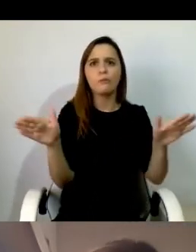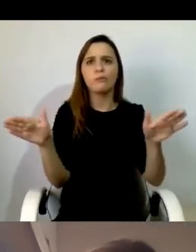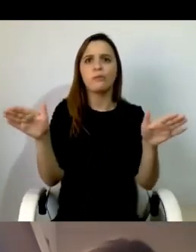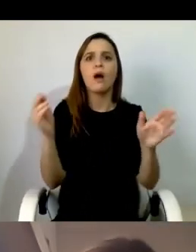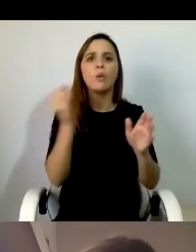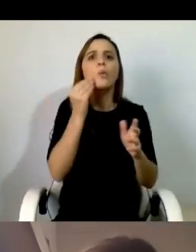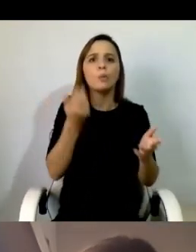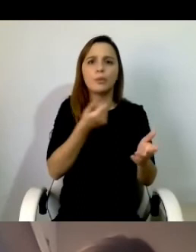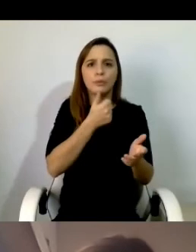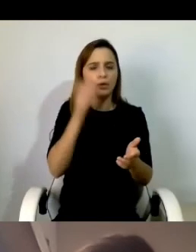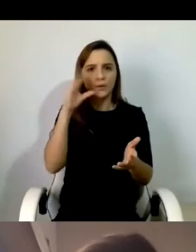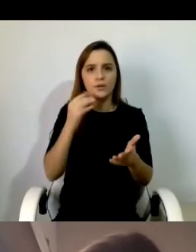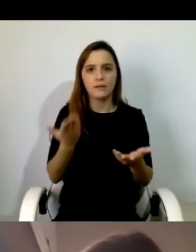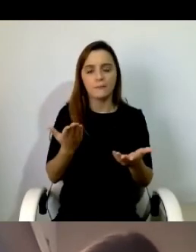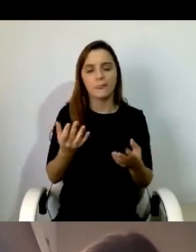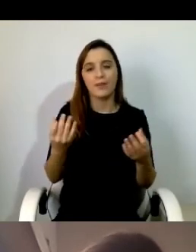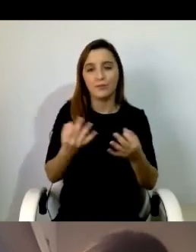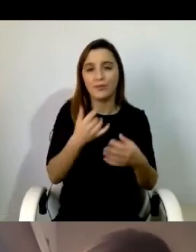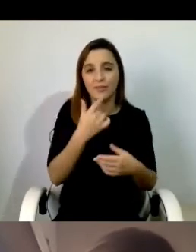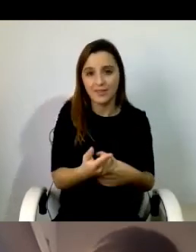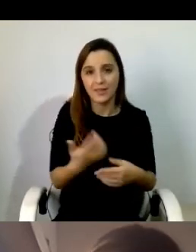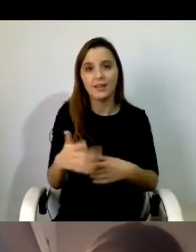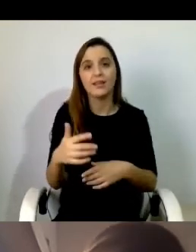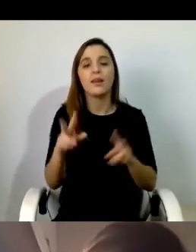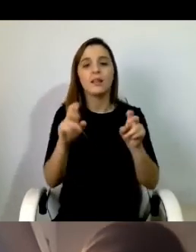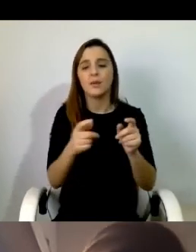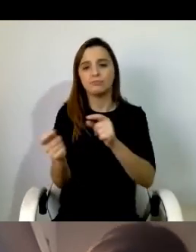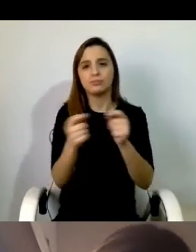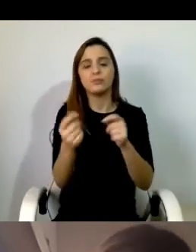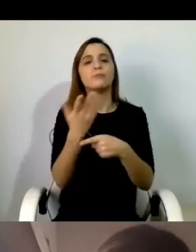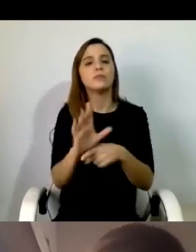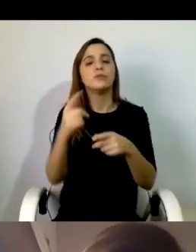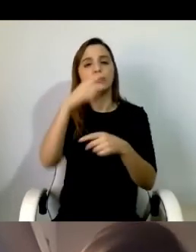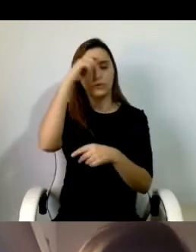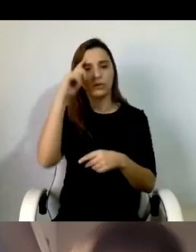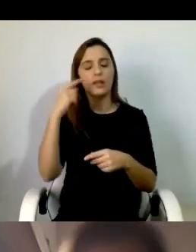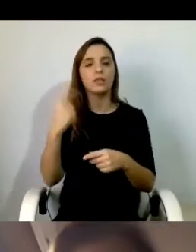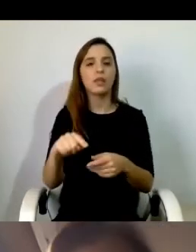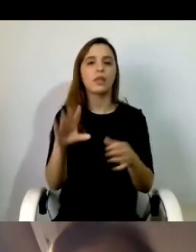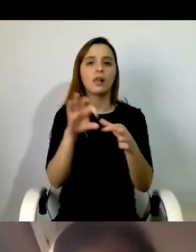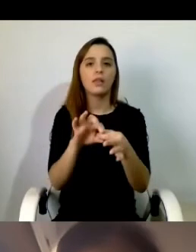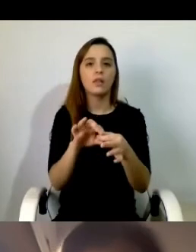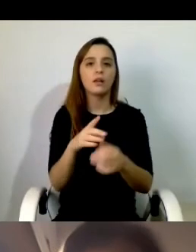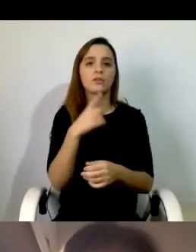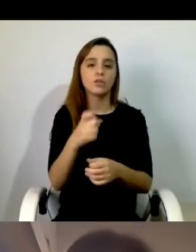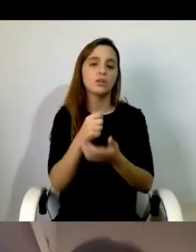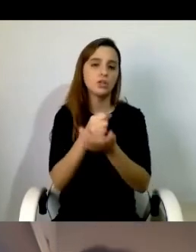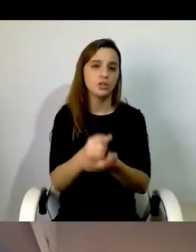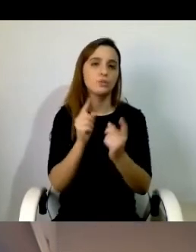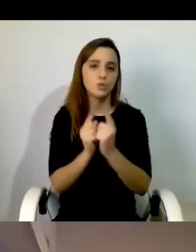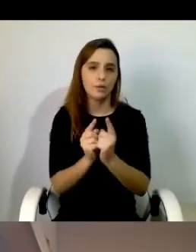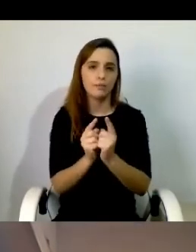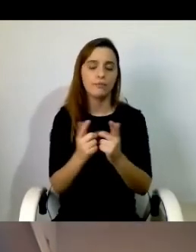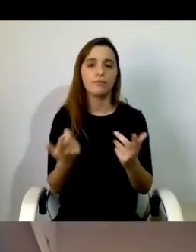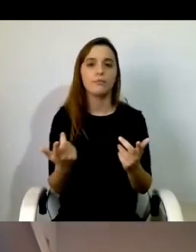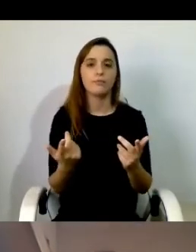em que se discutam entre tantas outras questões por exemplo as dificuldades que surgem na gestão da assistência pessoal. É entre